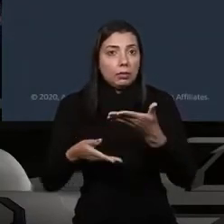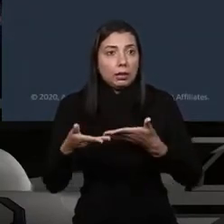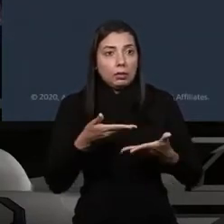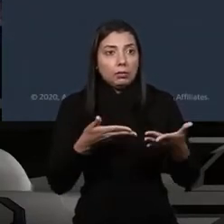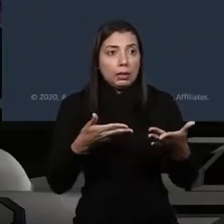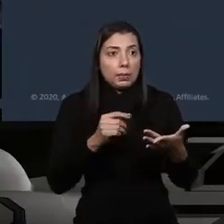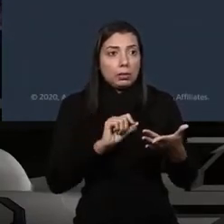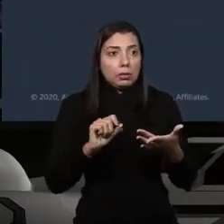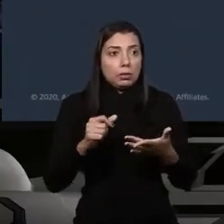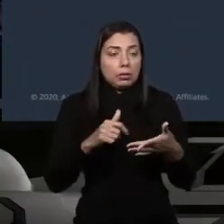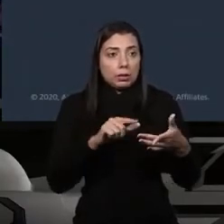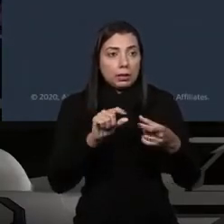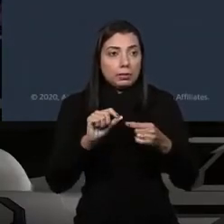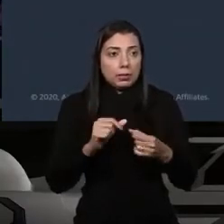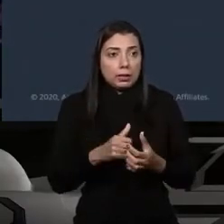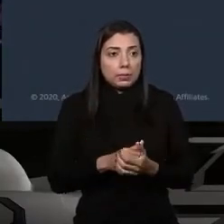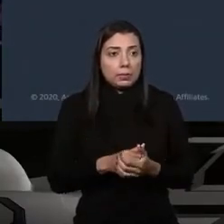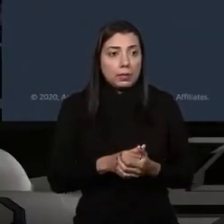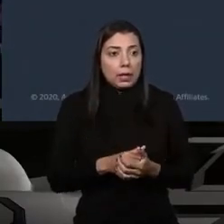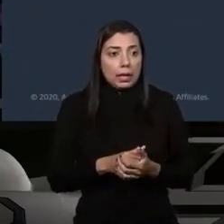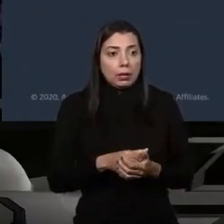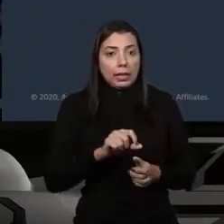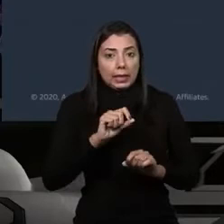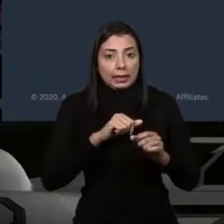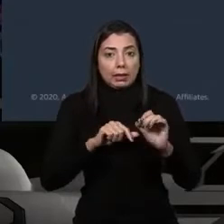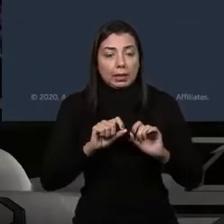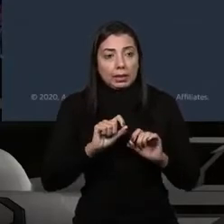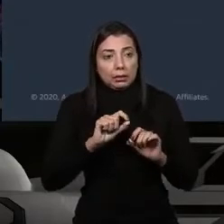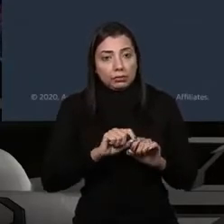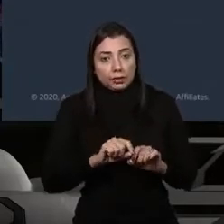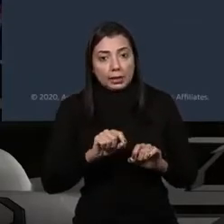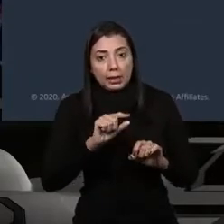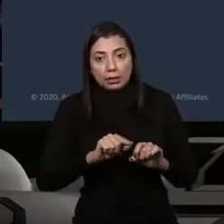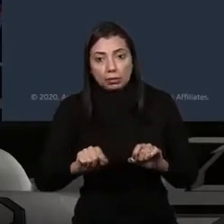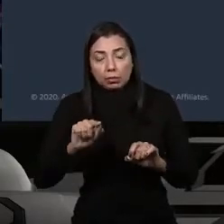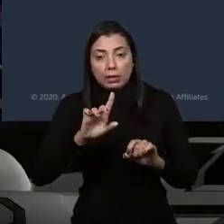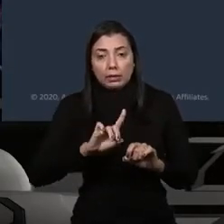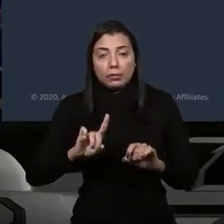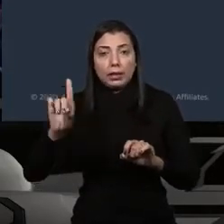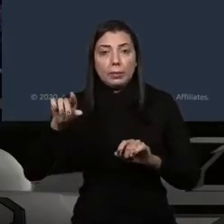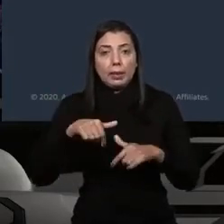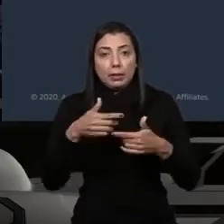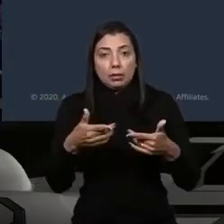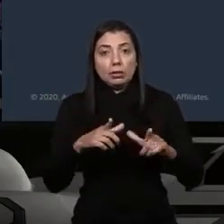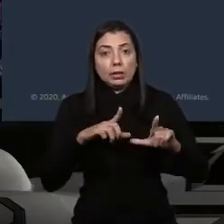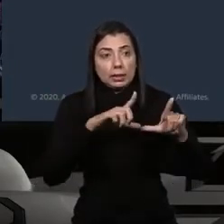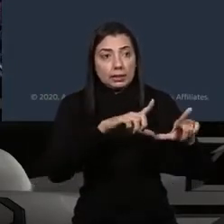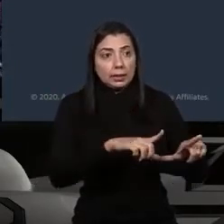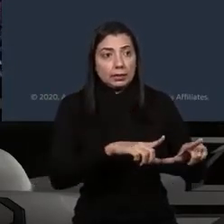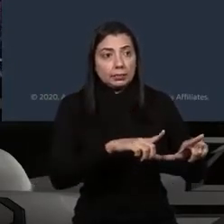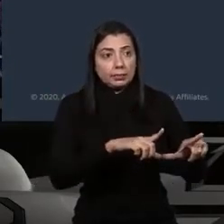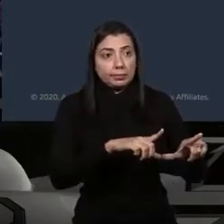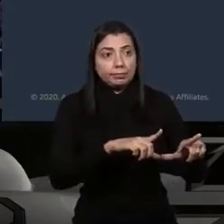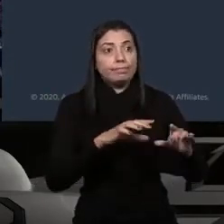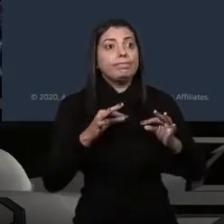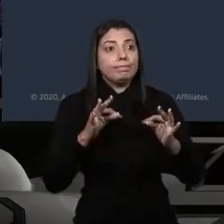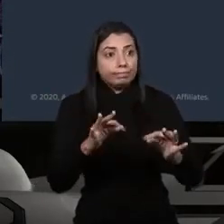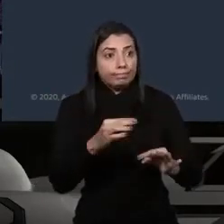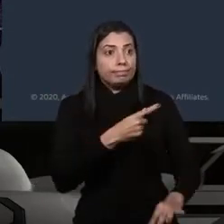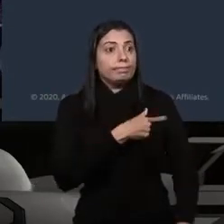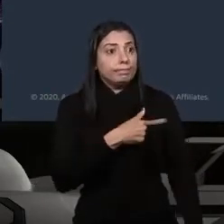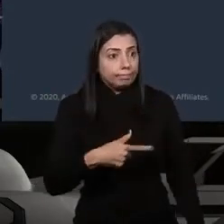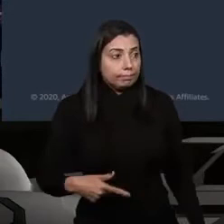pandemia, né? A seguinte pergunta, o que transformou o processo de transformação digital de sua empresa? Foi o presidente?